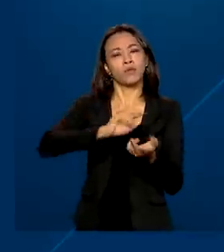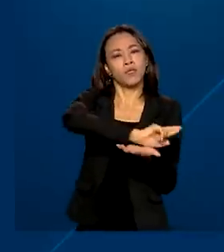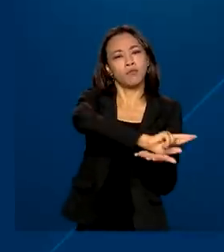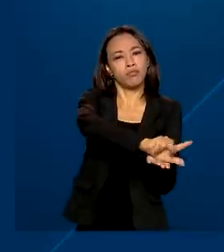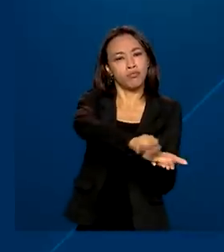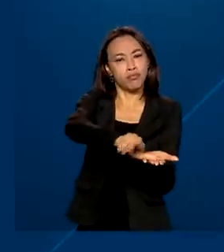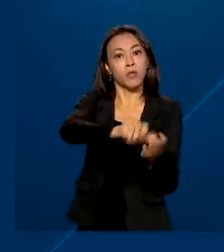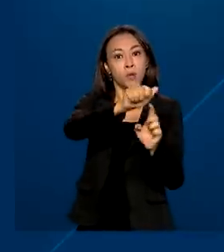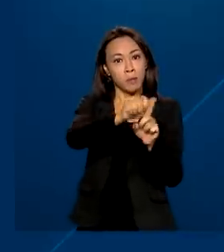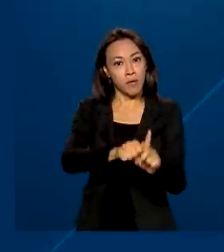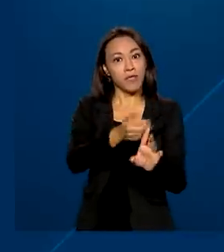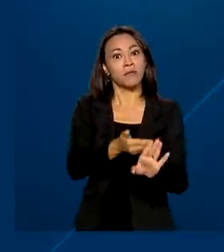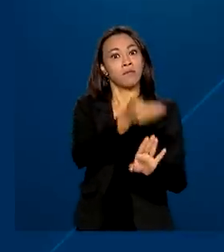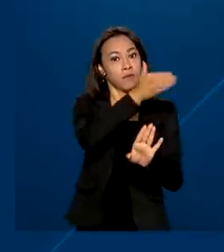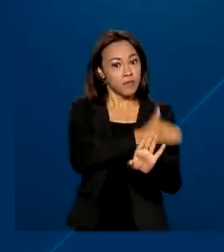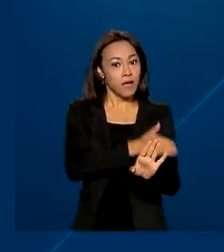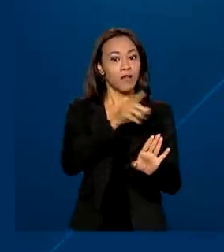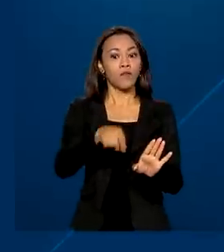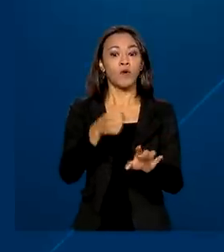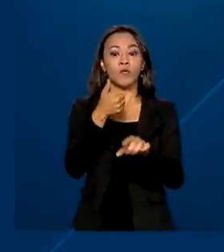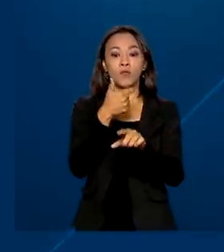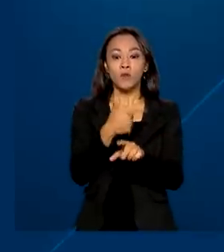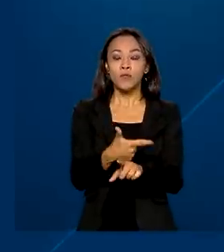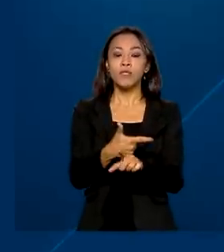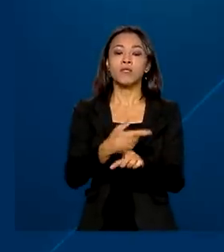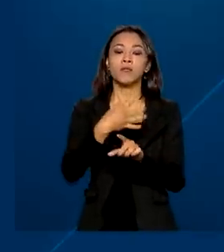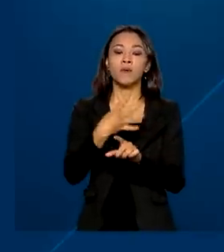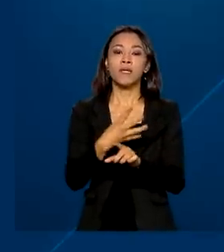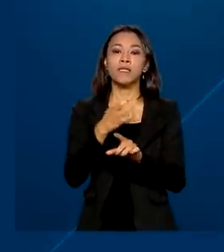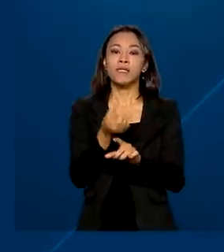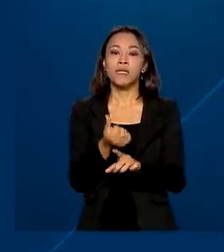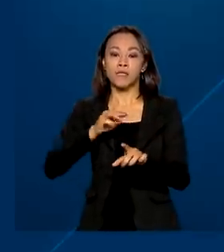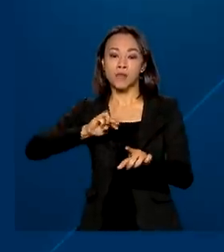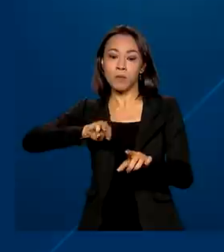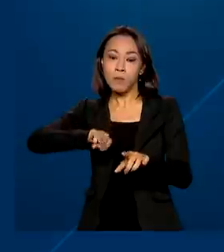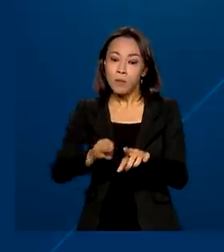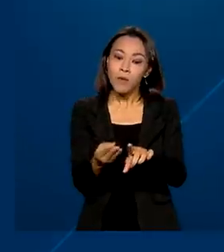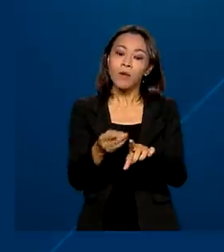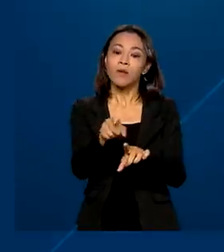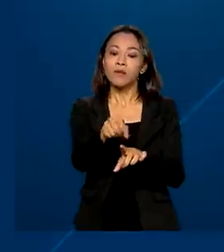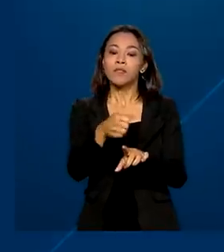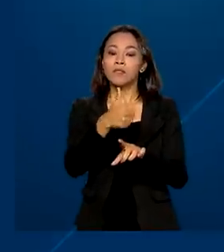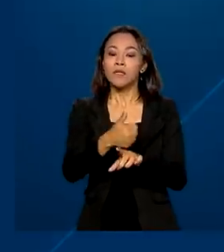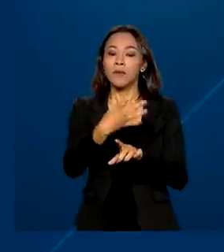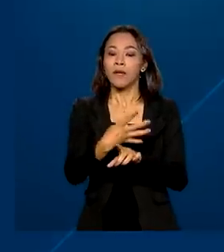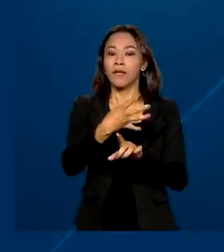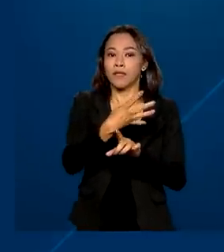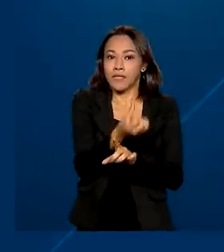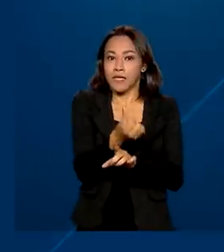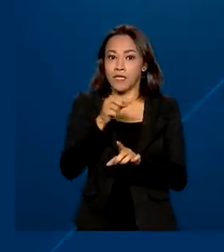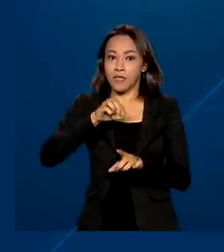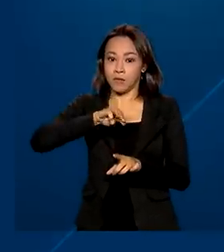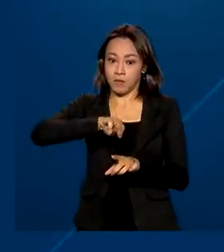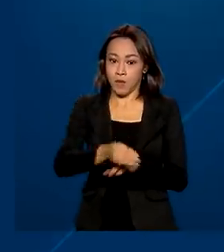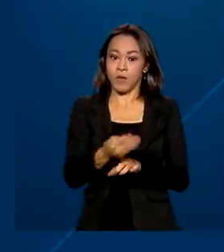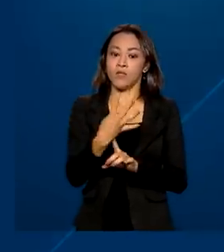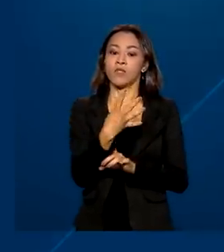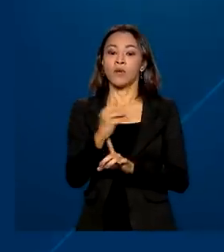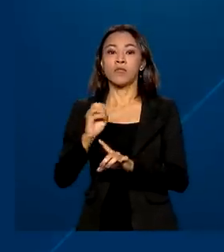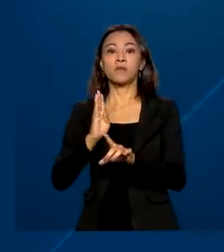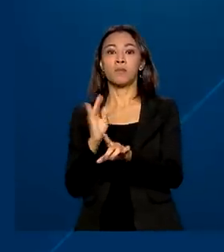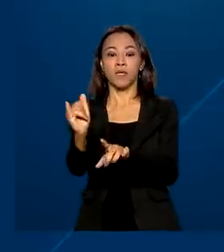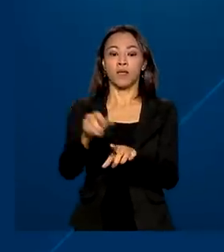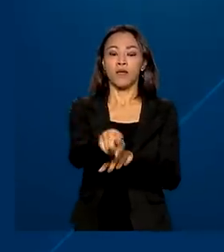passado foi de 146 bilhões e 400 milhões de reais, um acréscimo de 7,25%